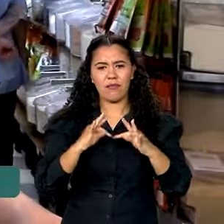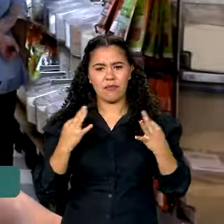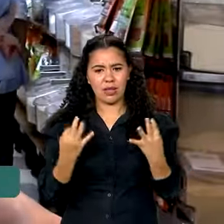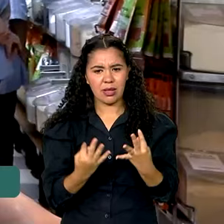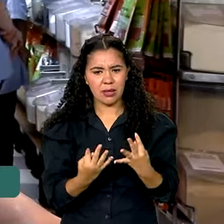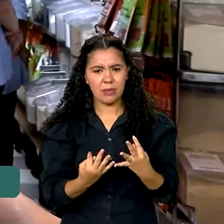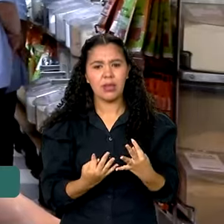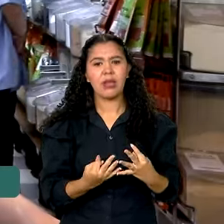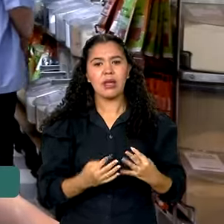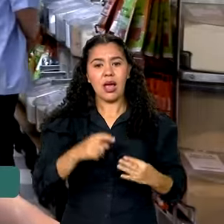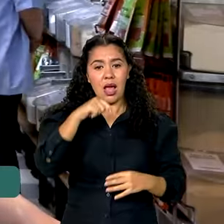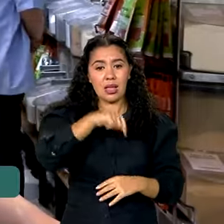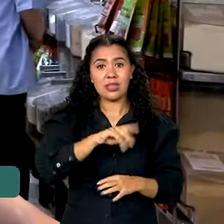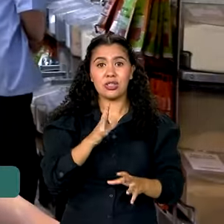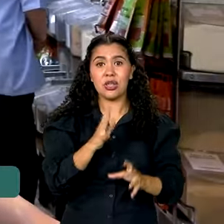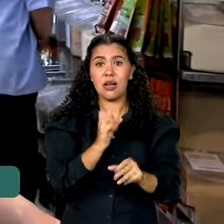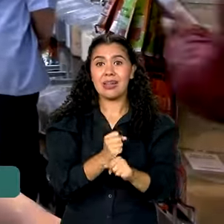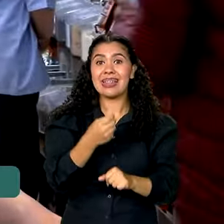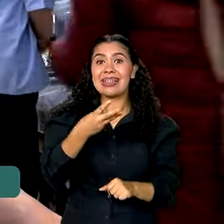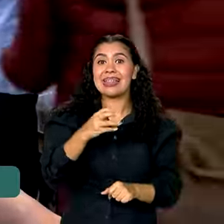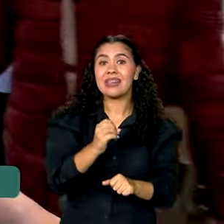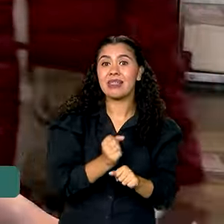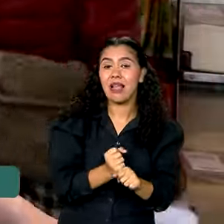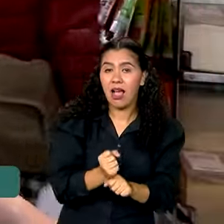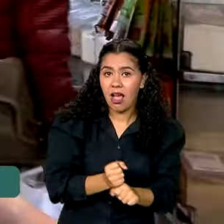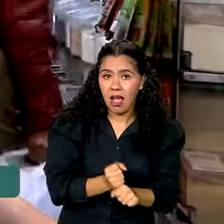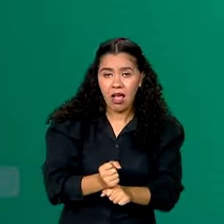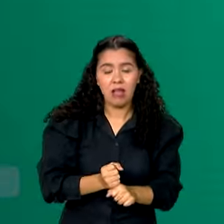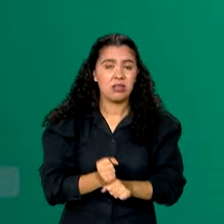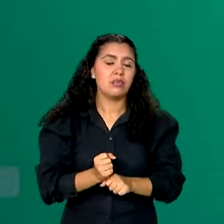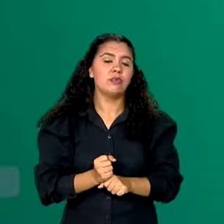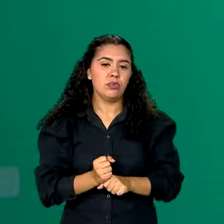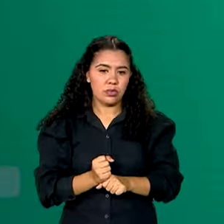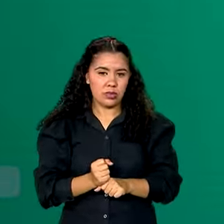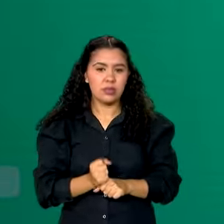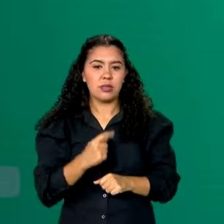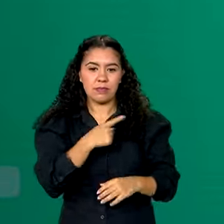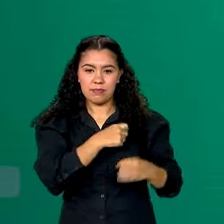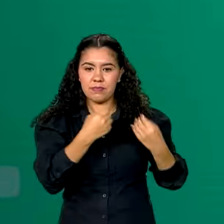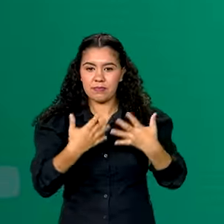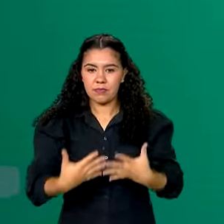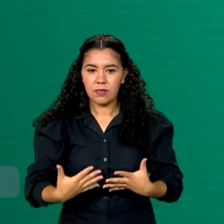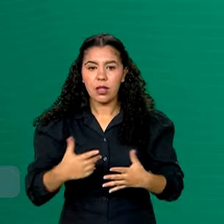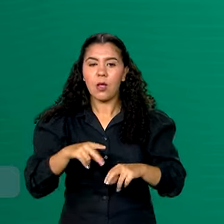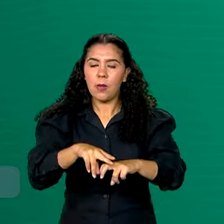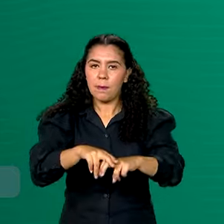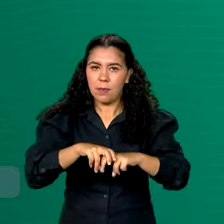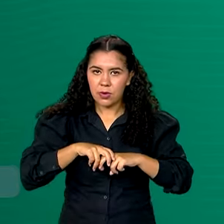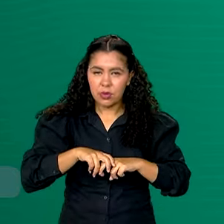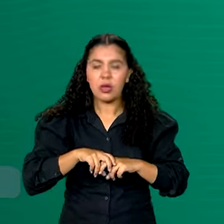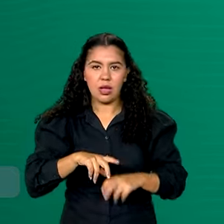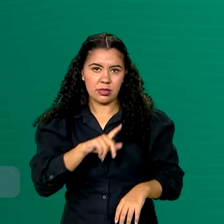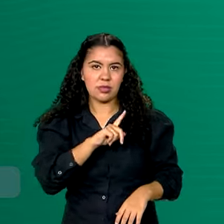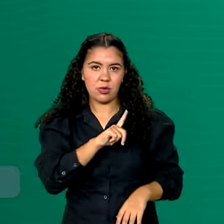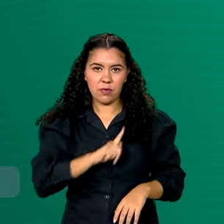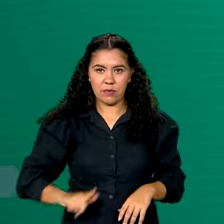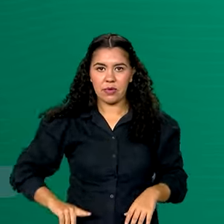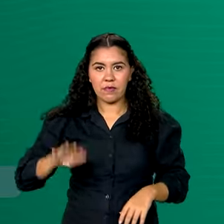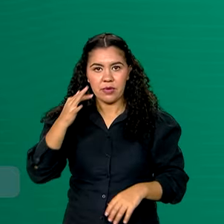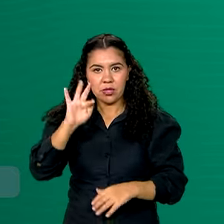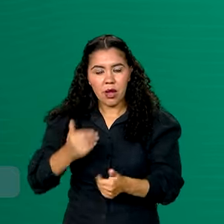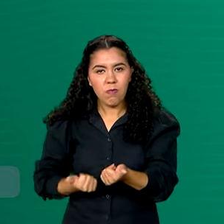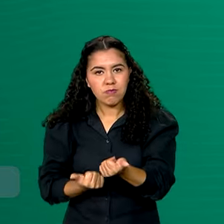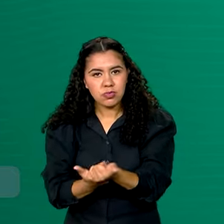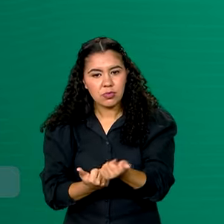aqui no Norma, mas aí no confeiteiro, 30 anos de trabalho, de construção. Foram as garantias oferecidas pelo governo federal para